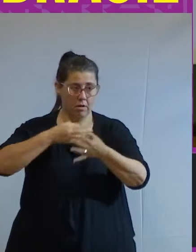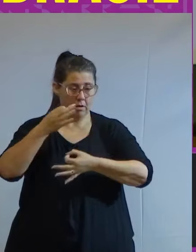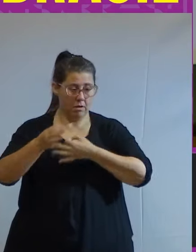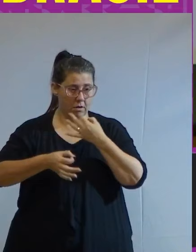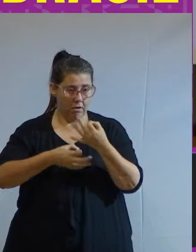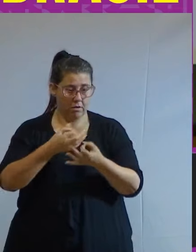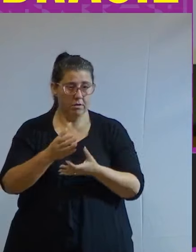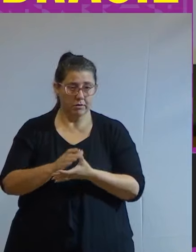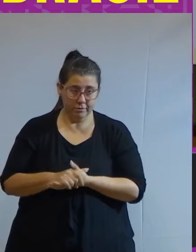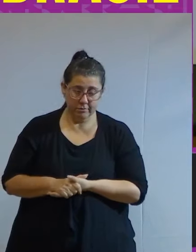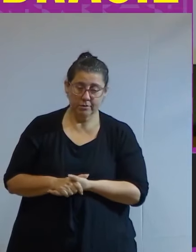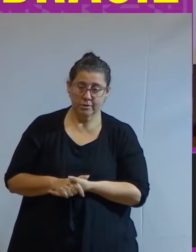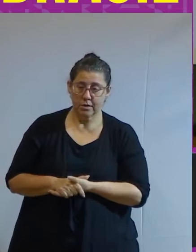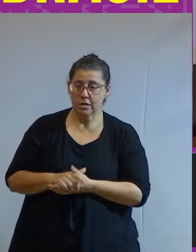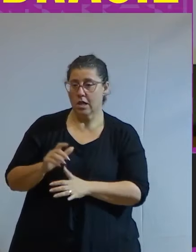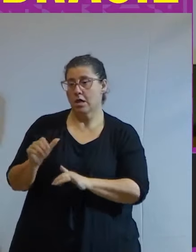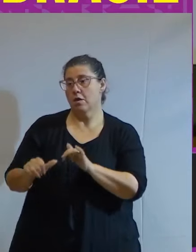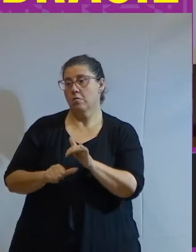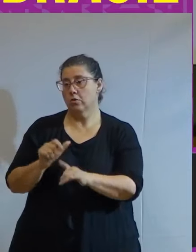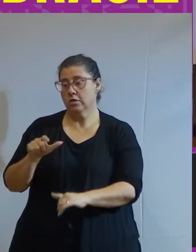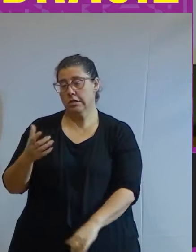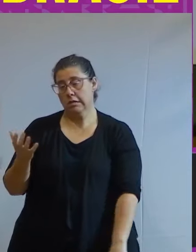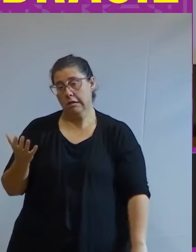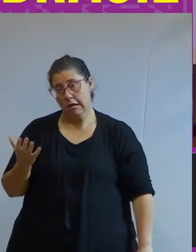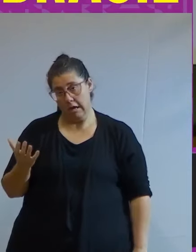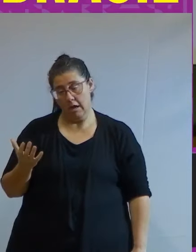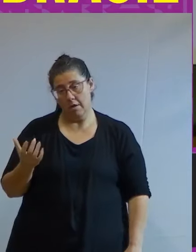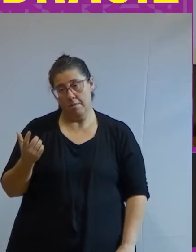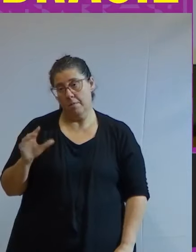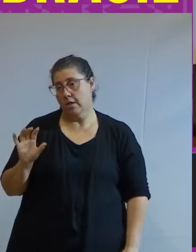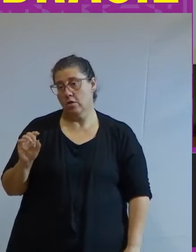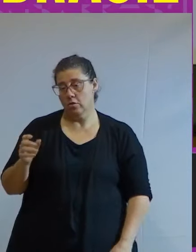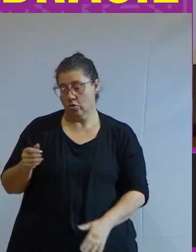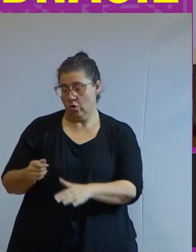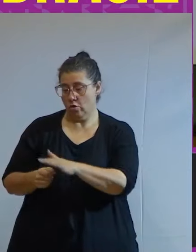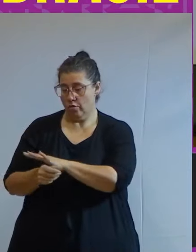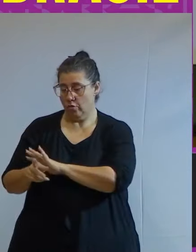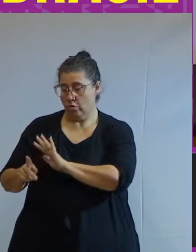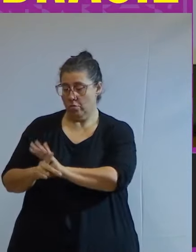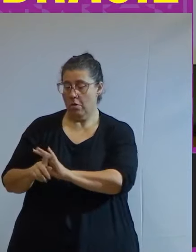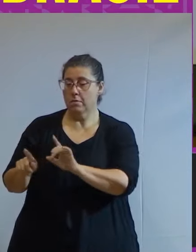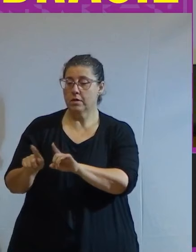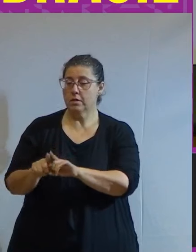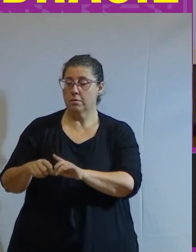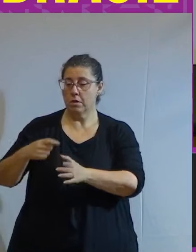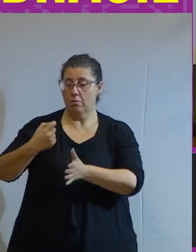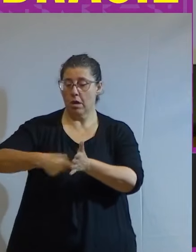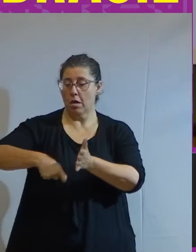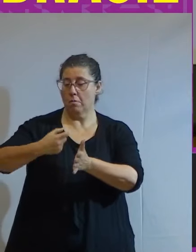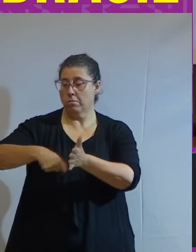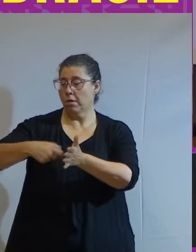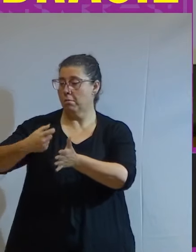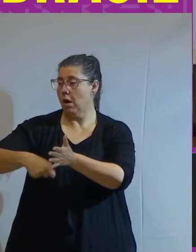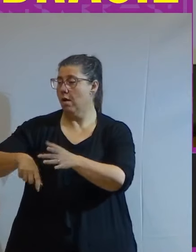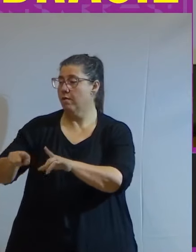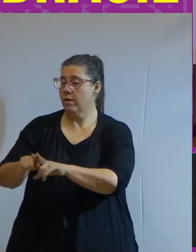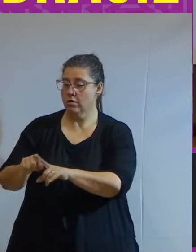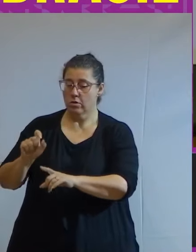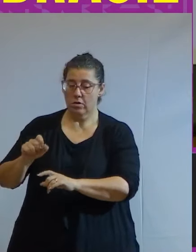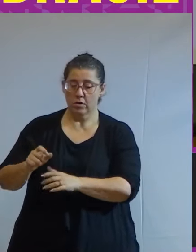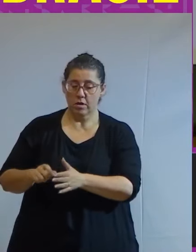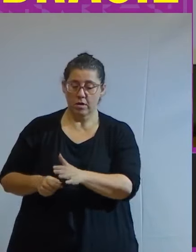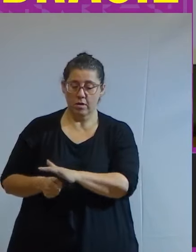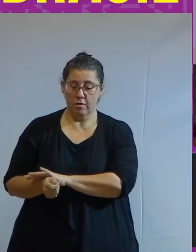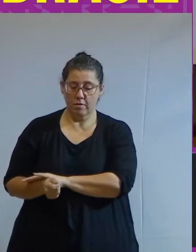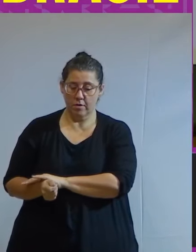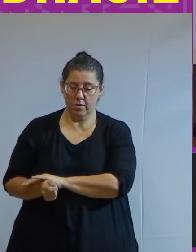referente a algumas mudanças que ele está querendo fazer não só nos fundos exclusivos mas também na taxação de dividendos porque quem investe na bolsa de